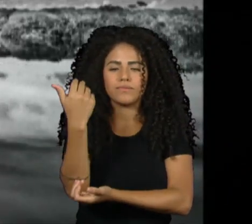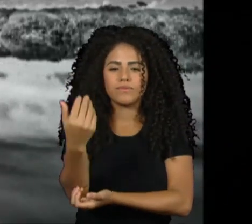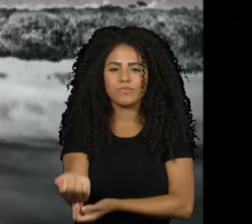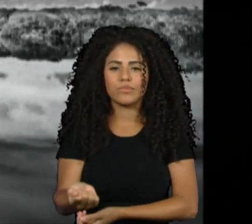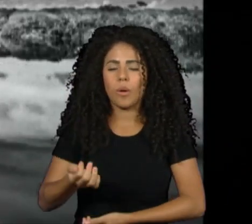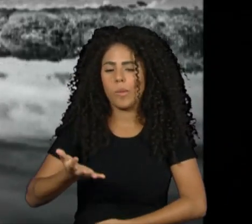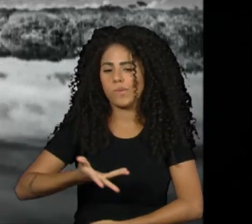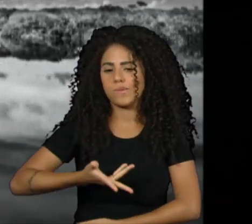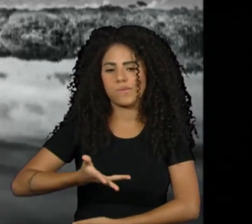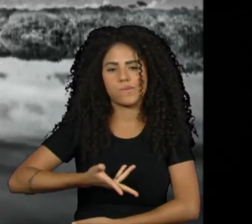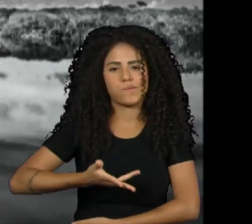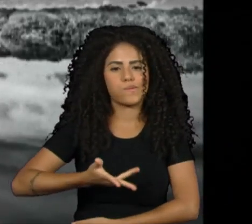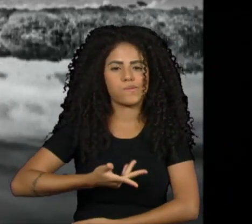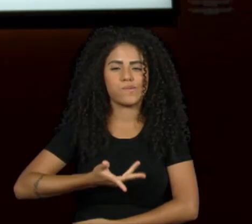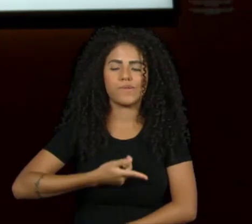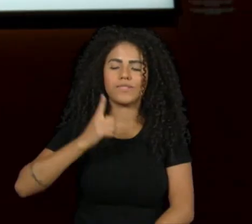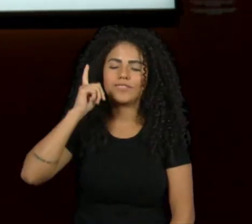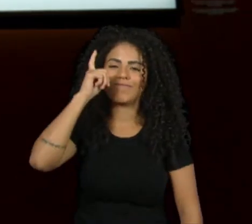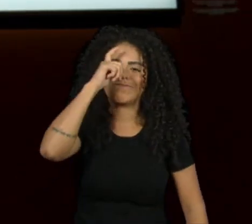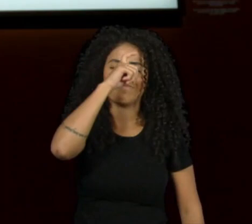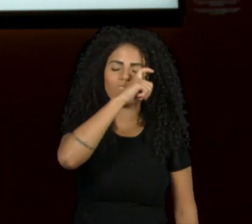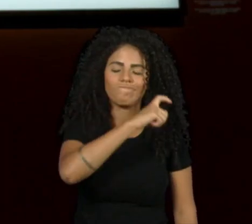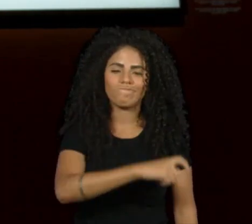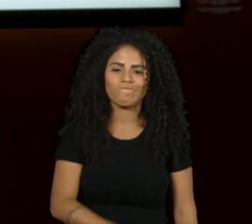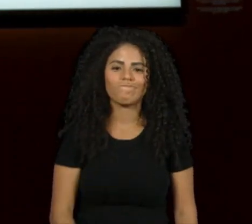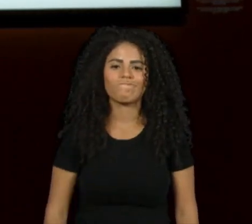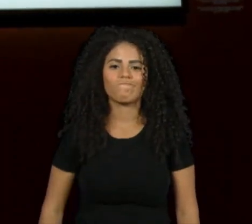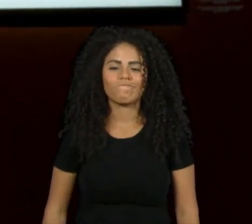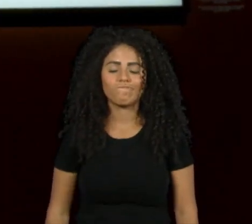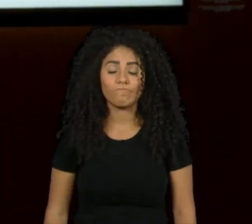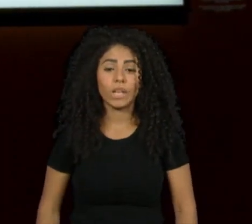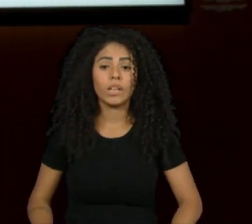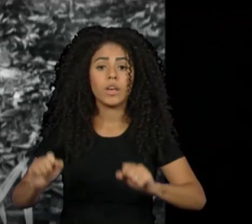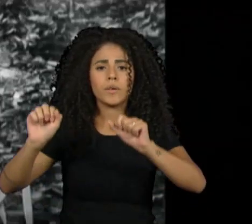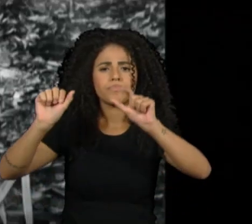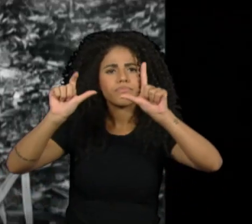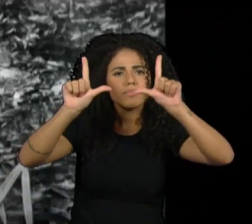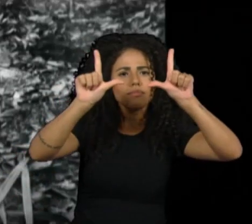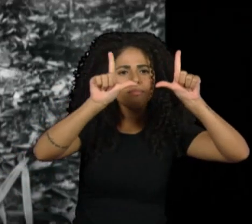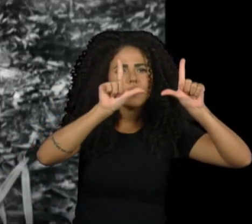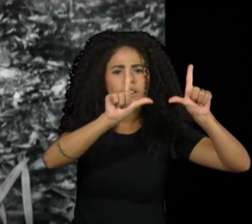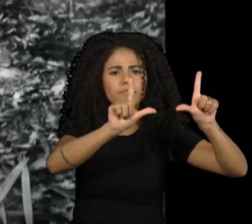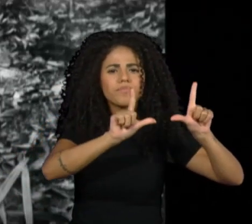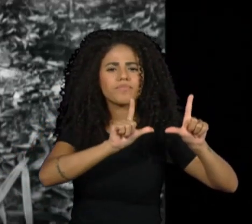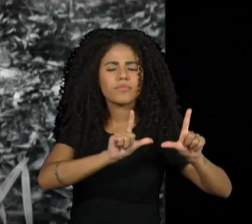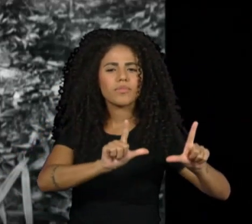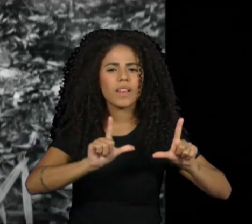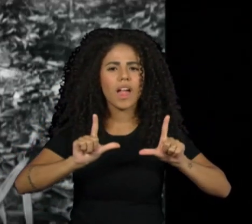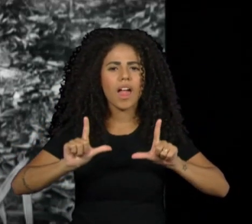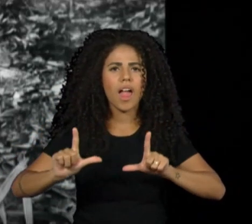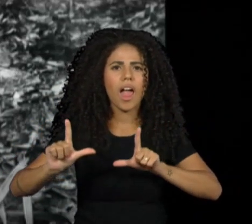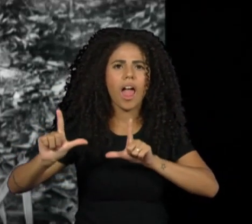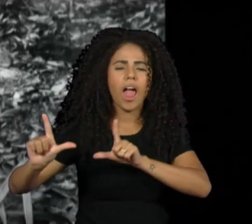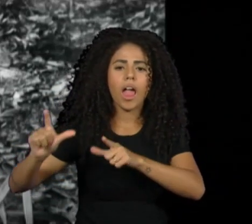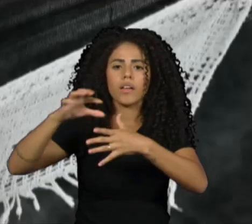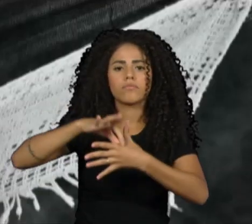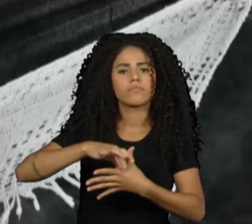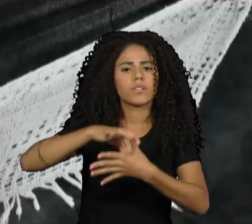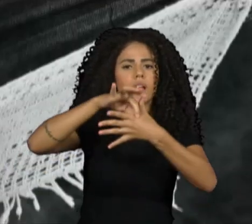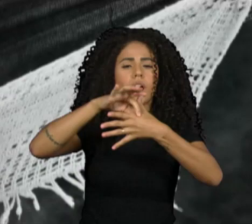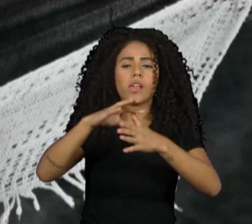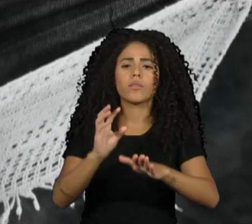sem volta. O fotógrafo dedicou um espaço para dar voz às lideranças indígenas